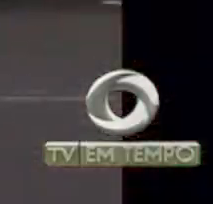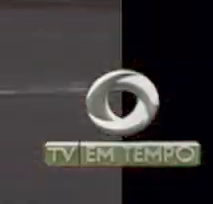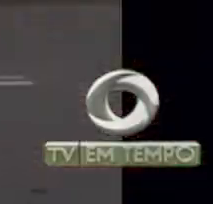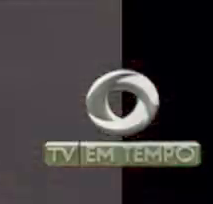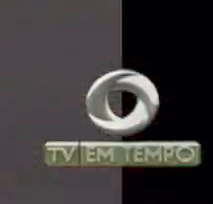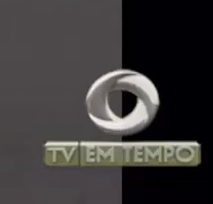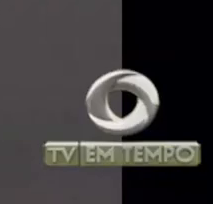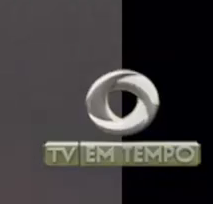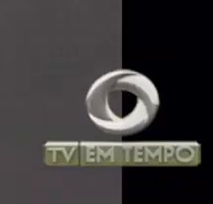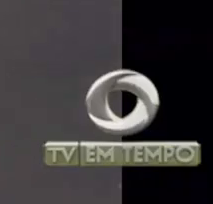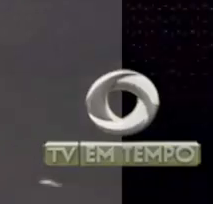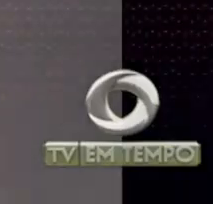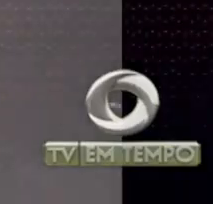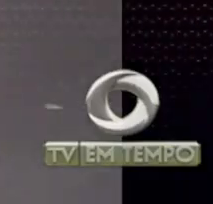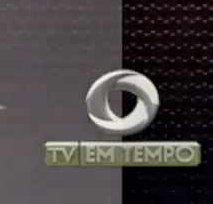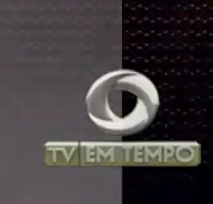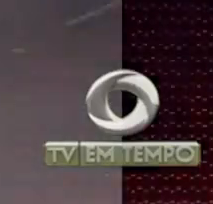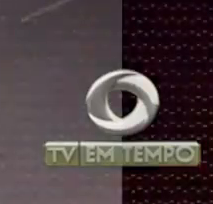tem emprego.